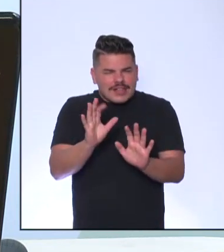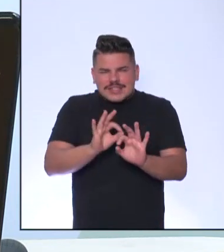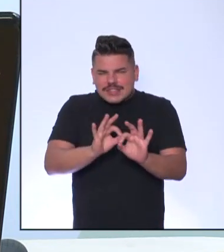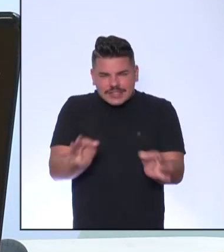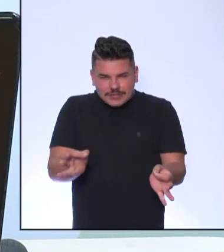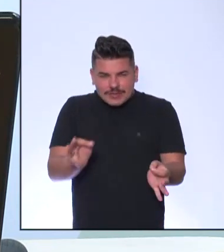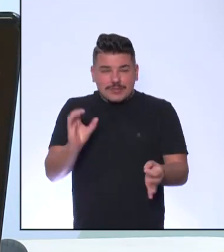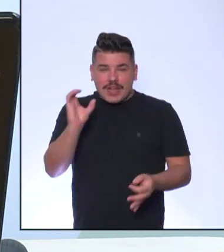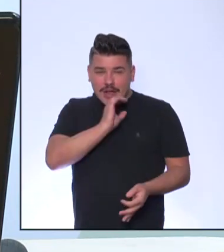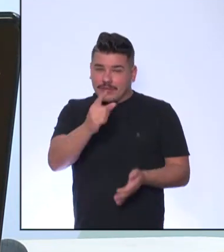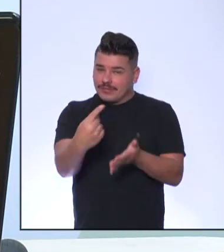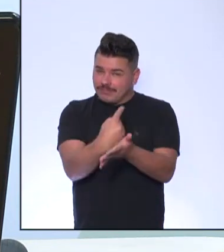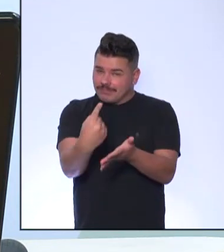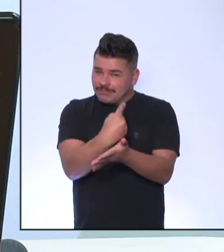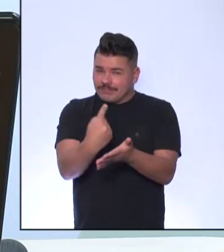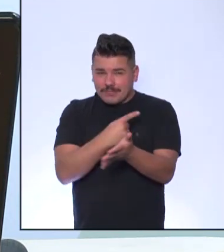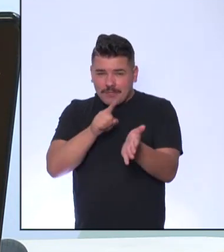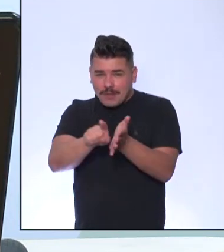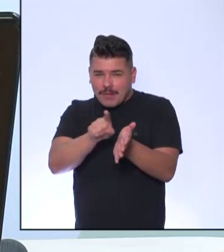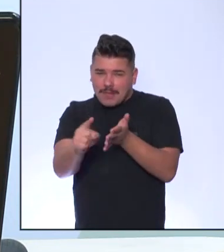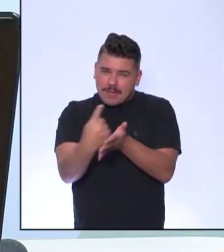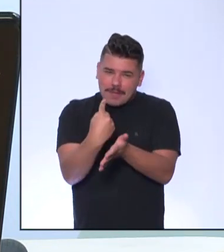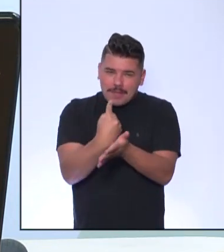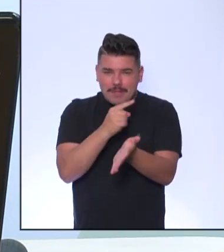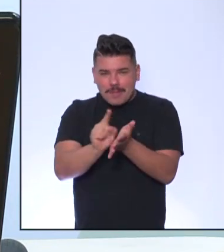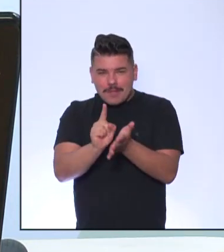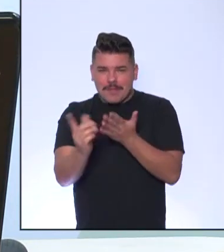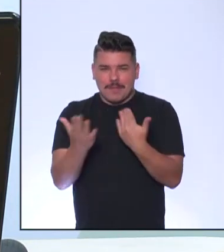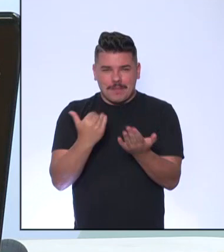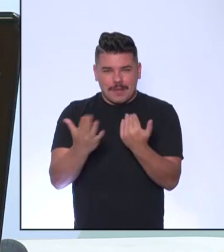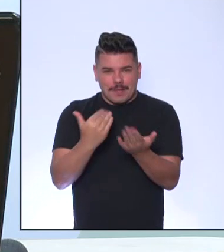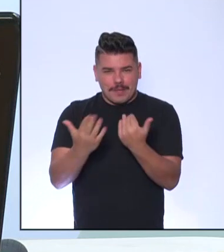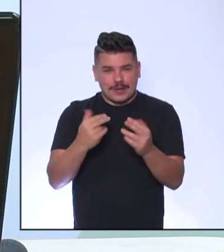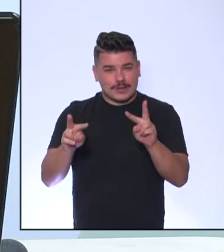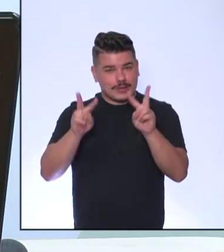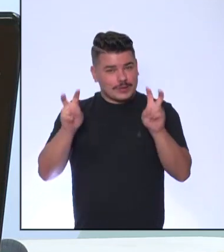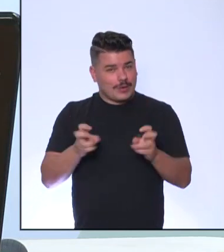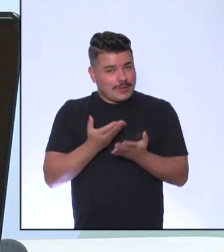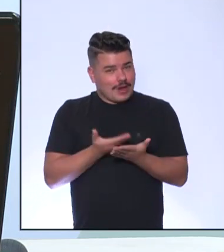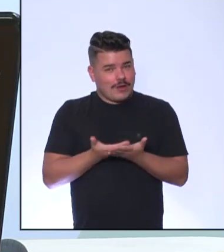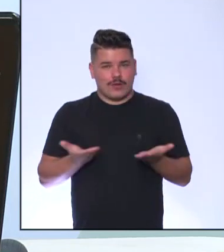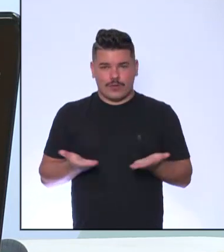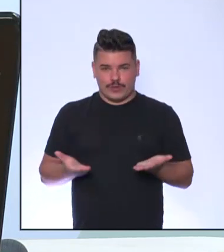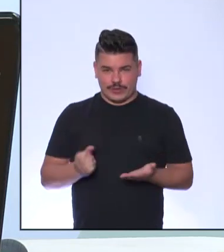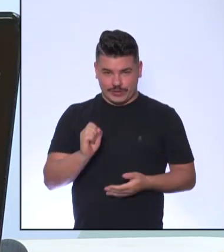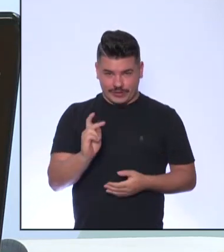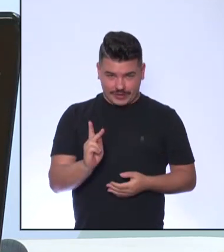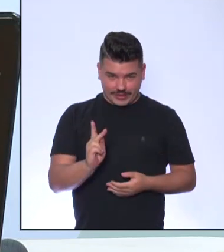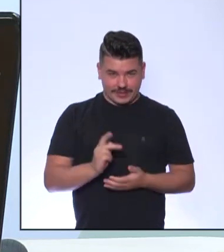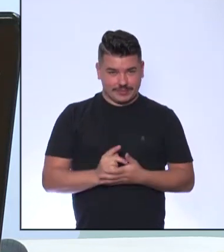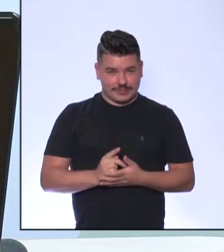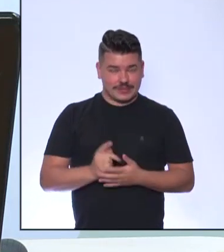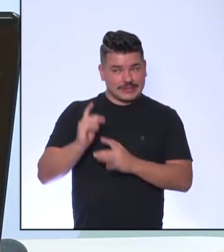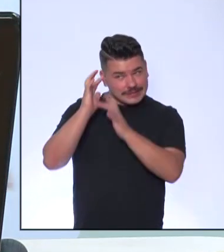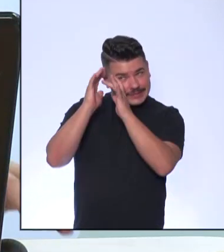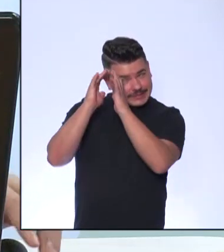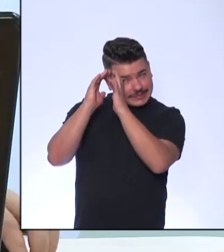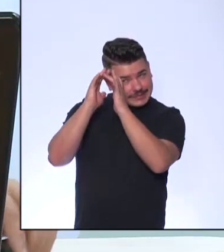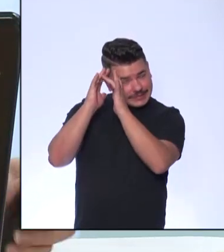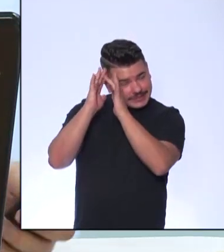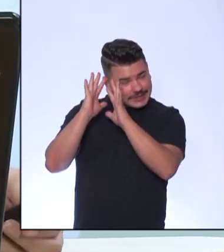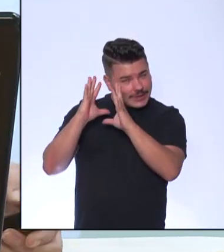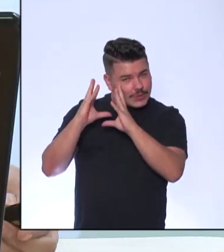vocês Sobre o que nós Desenvolvemos Nessa aula de hoje Pra gente fazer Um encerramento Do nosso pensamento Aqui Ok